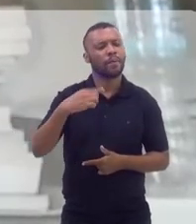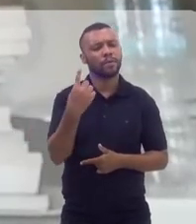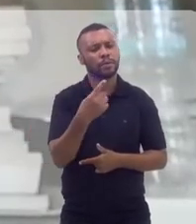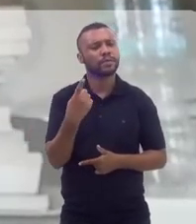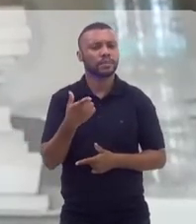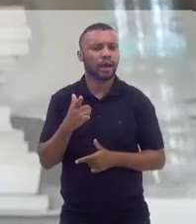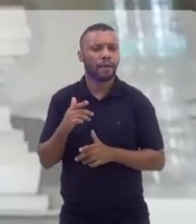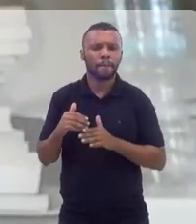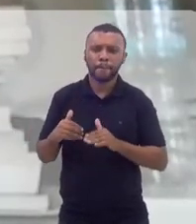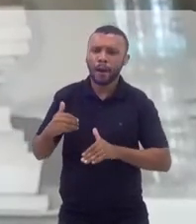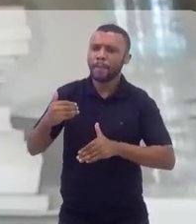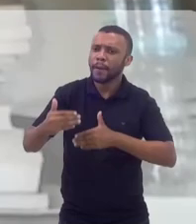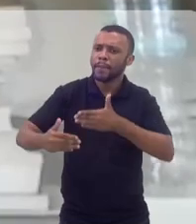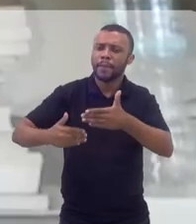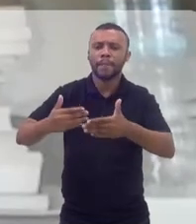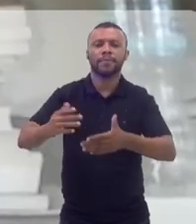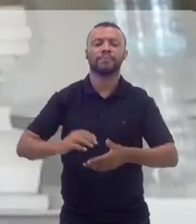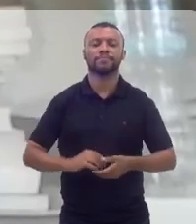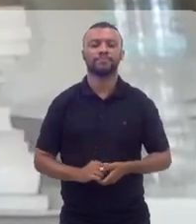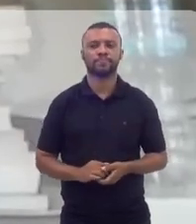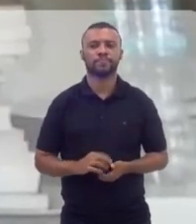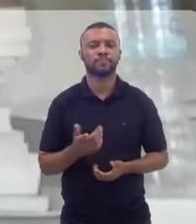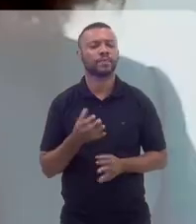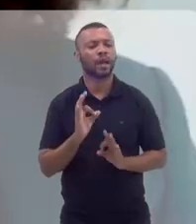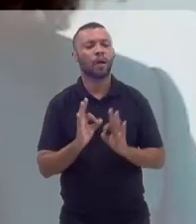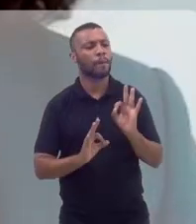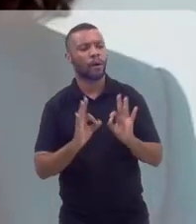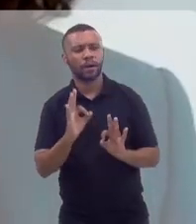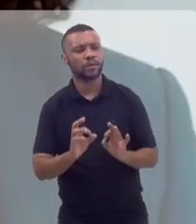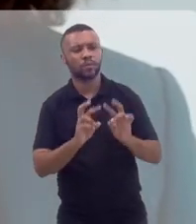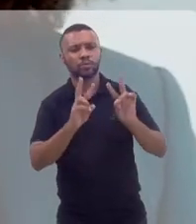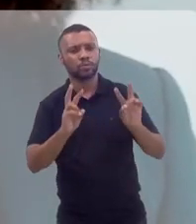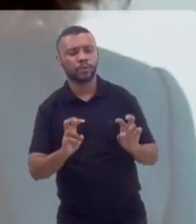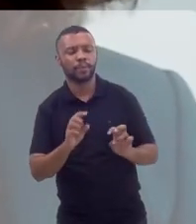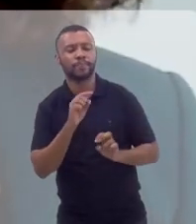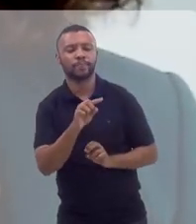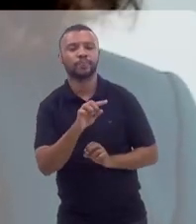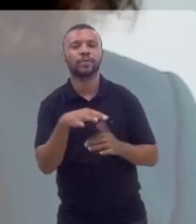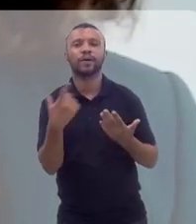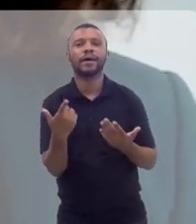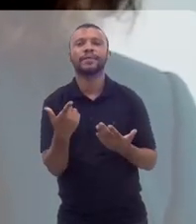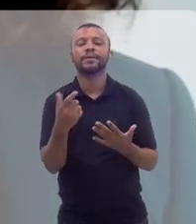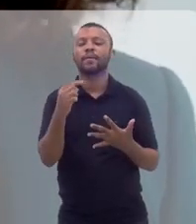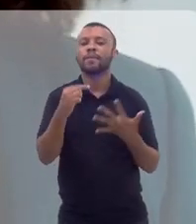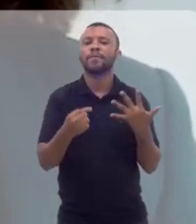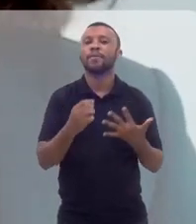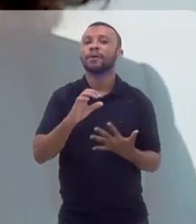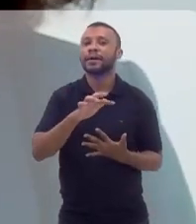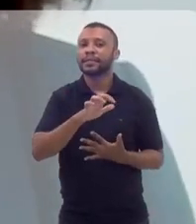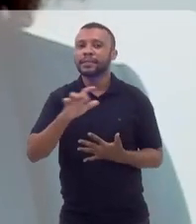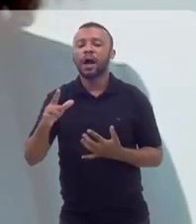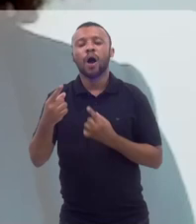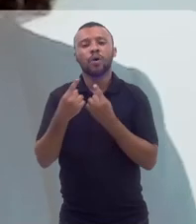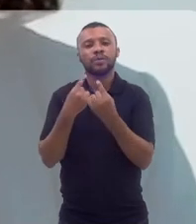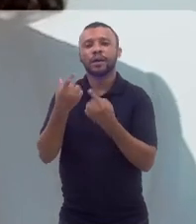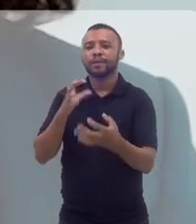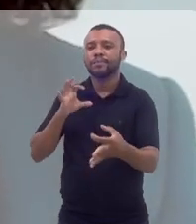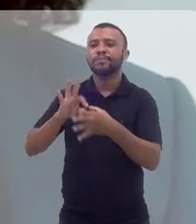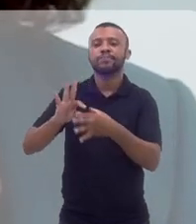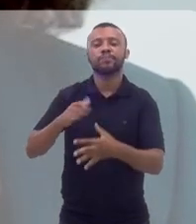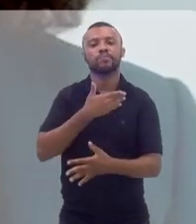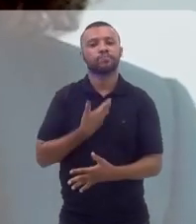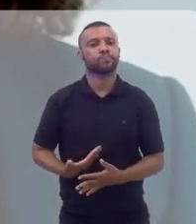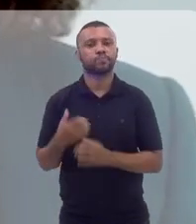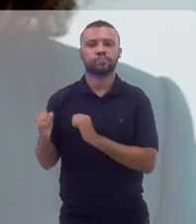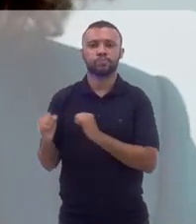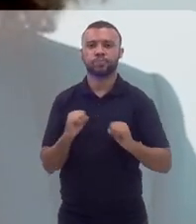Mas a gente está avançando. Com força, a gente avança. E tem também a questão da organização. Quer dizer, quais são os canais de diálogo com esse poder público